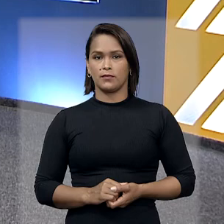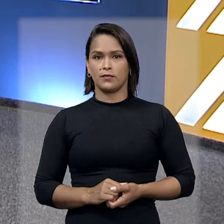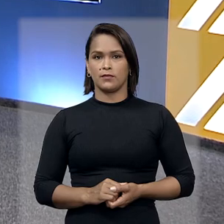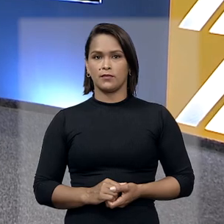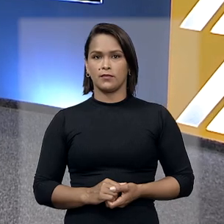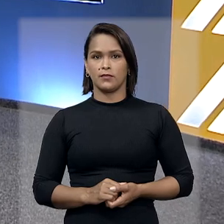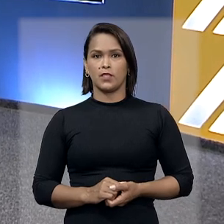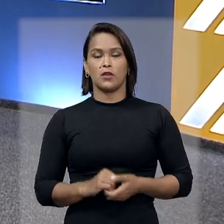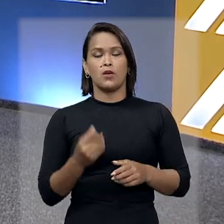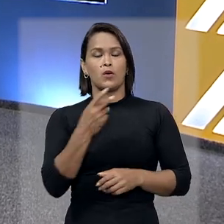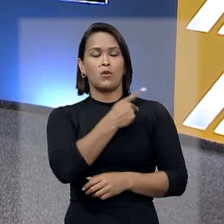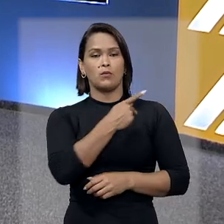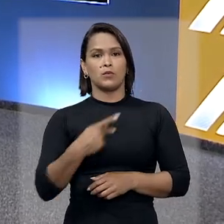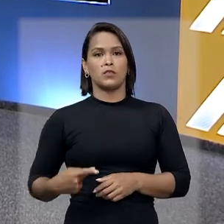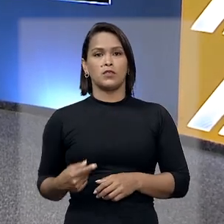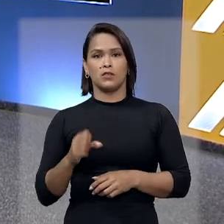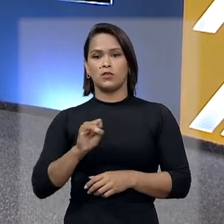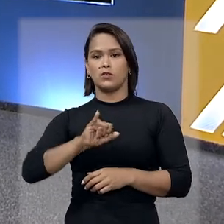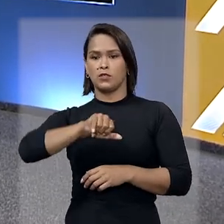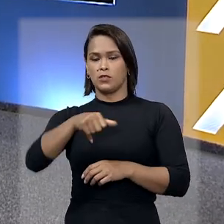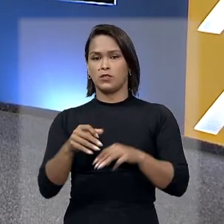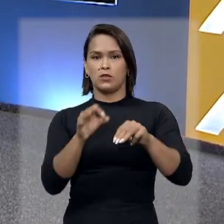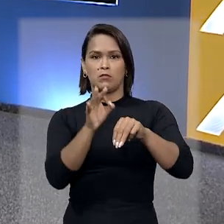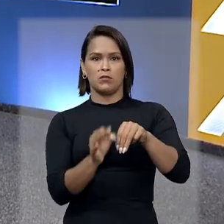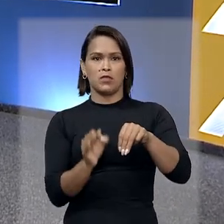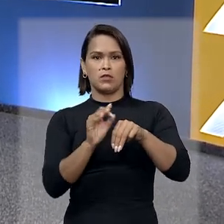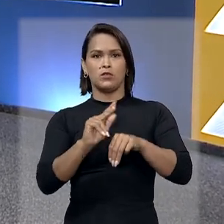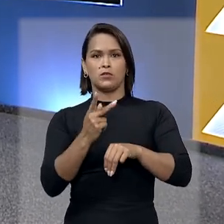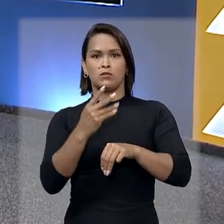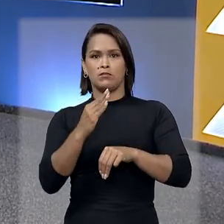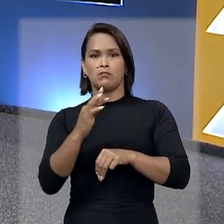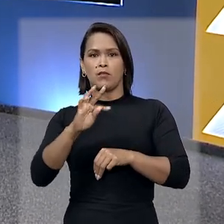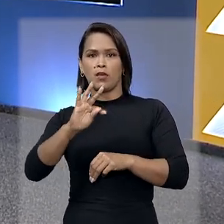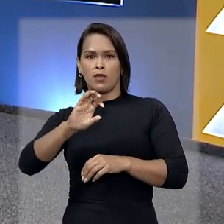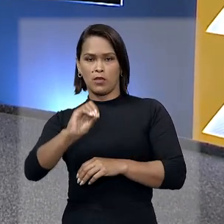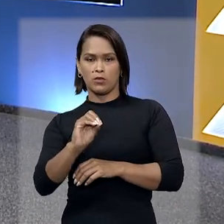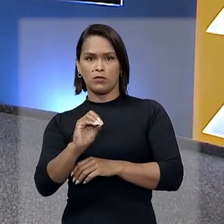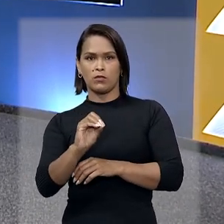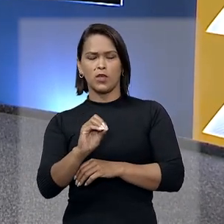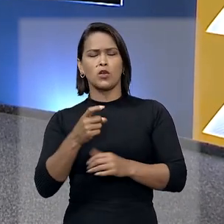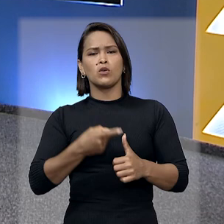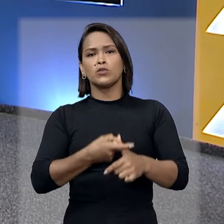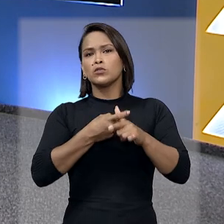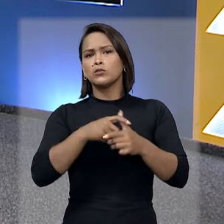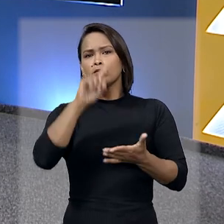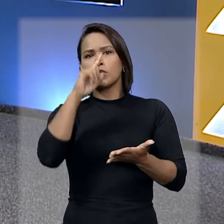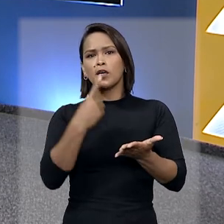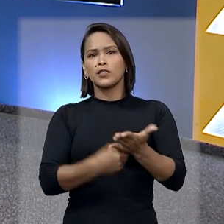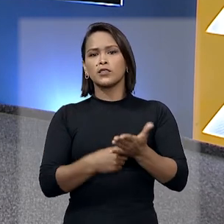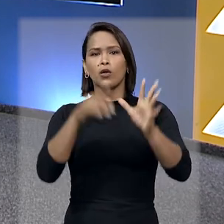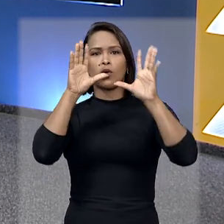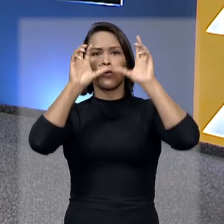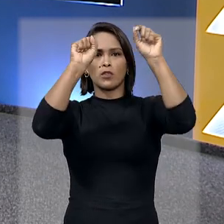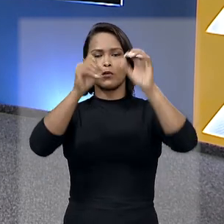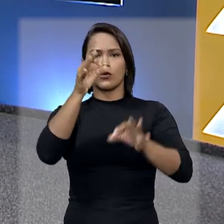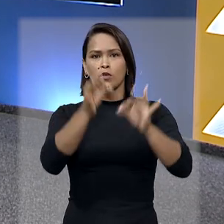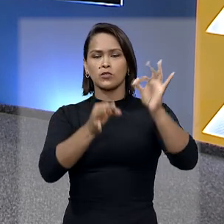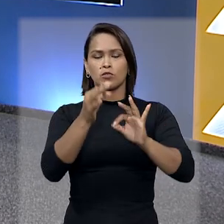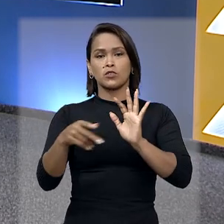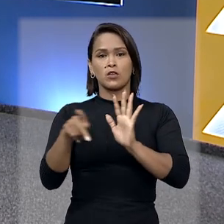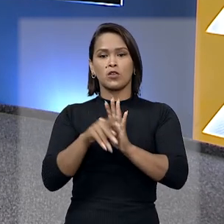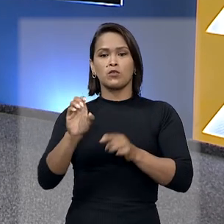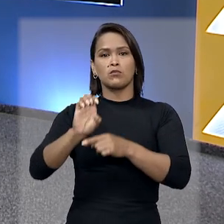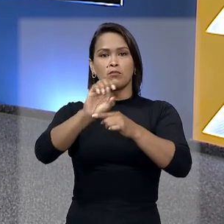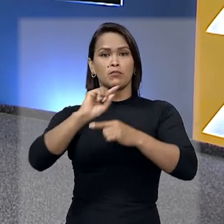O presidente do Superior Tribunal de Justiça, ministro Humberto Martins, suspendeu a decisão do Tribunal de Justiça de